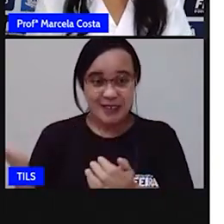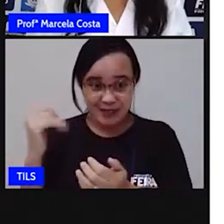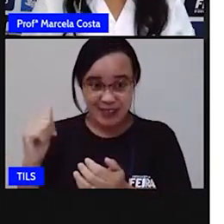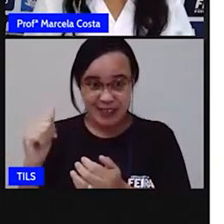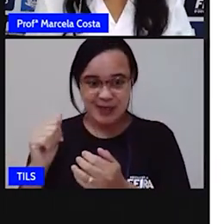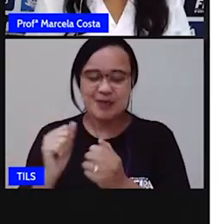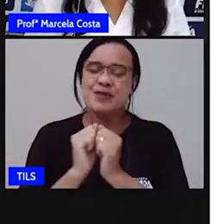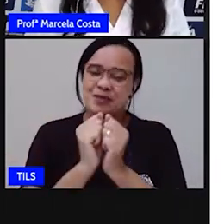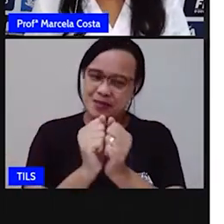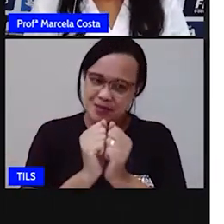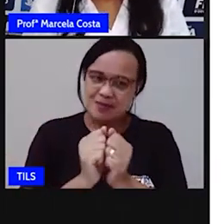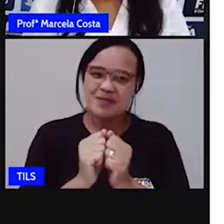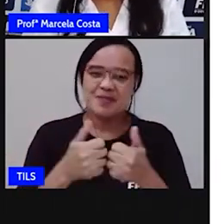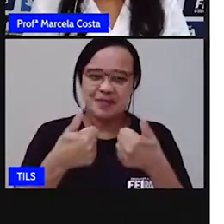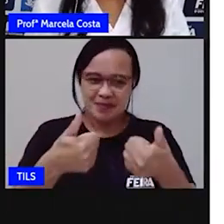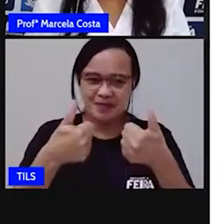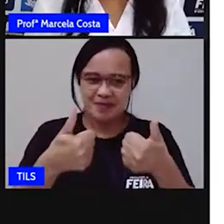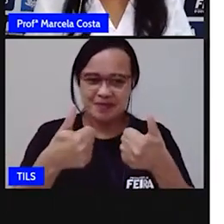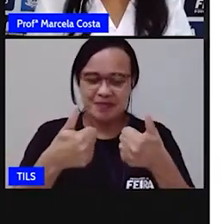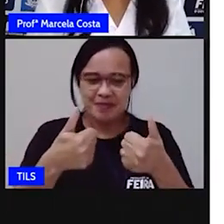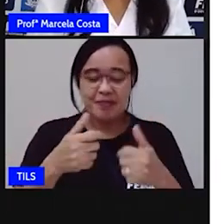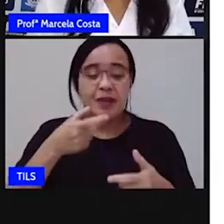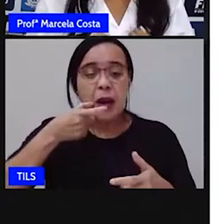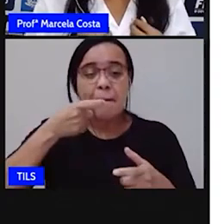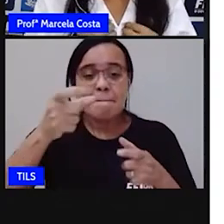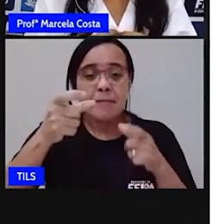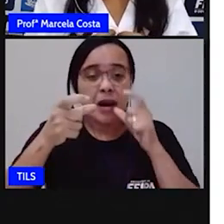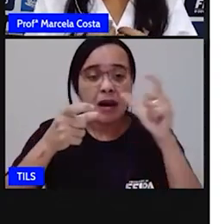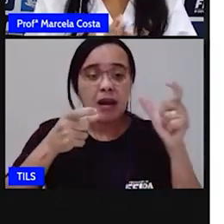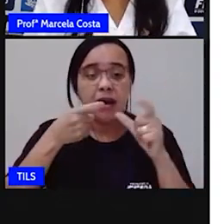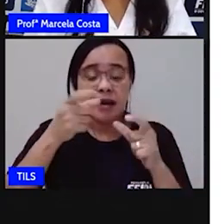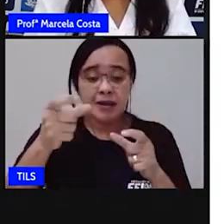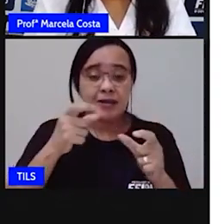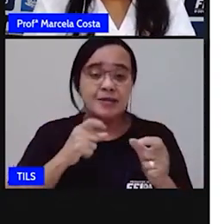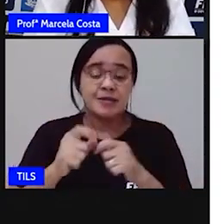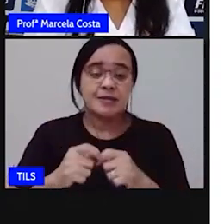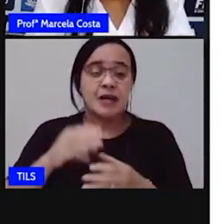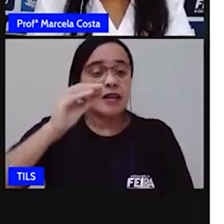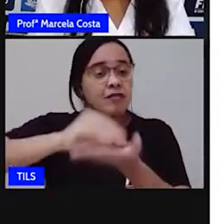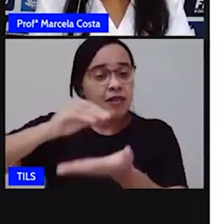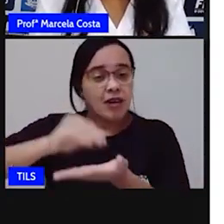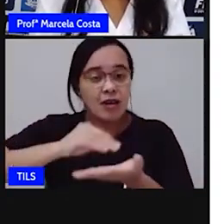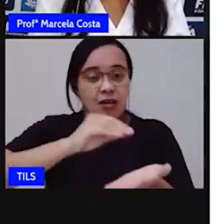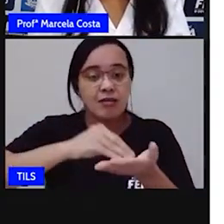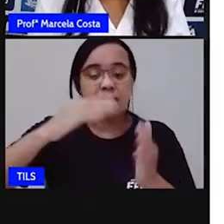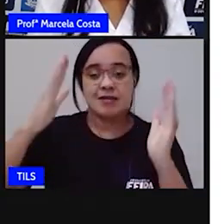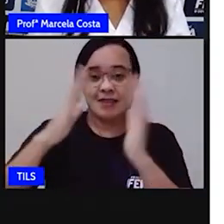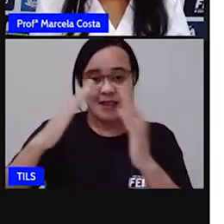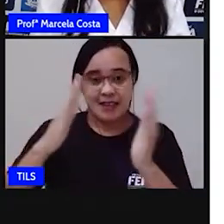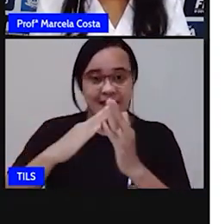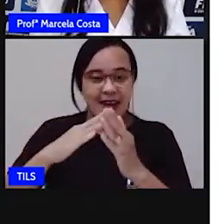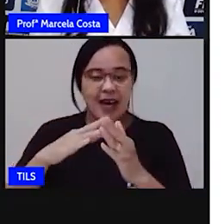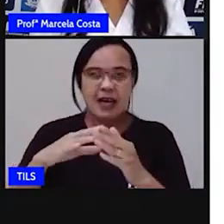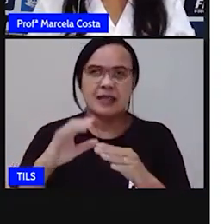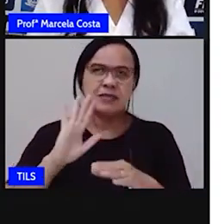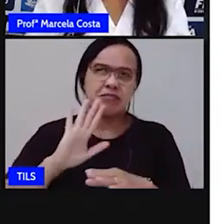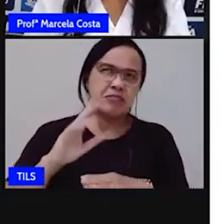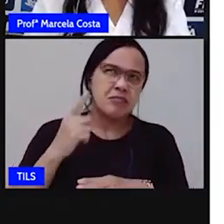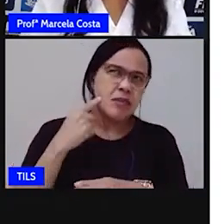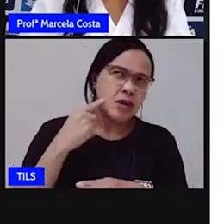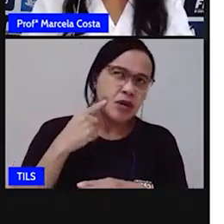Pronto. Eu vou escrever uma palavra de algo que faltava na casa. Algo que é importante